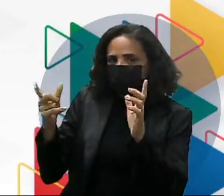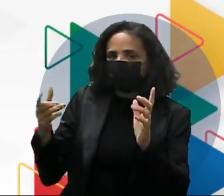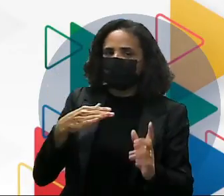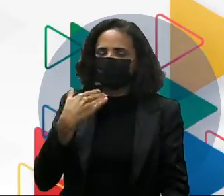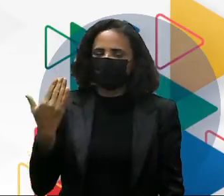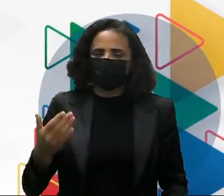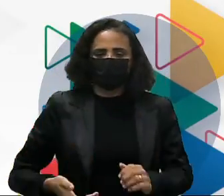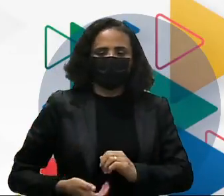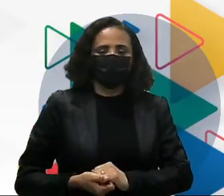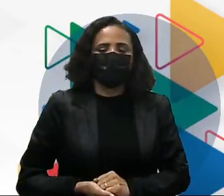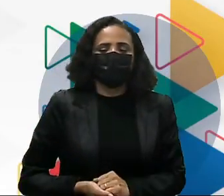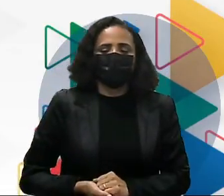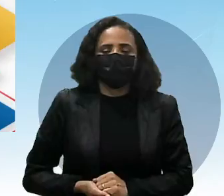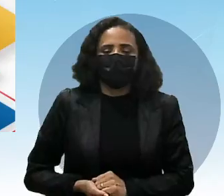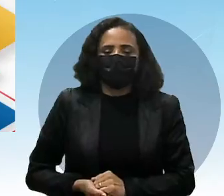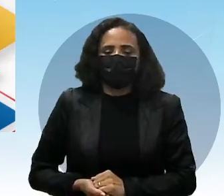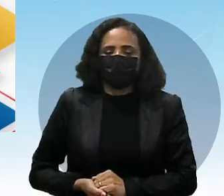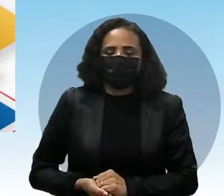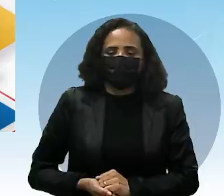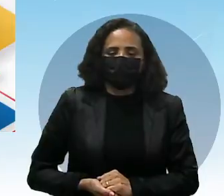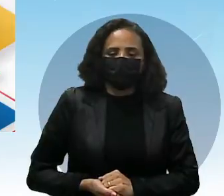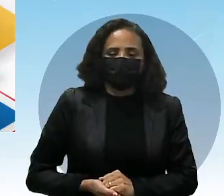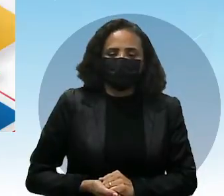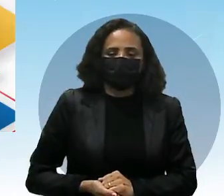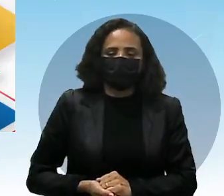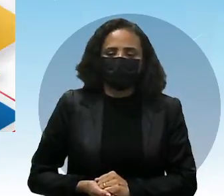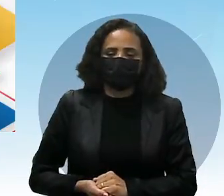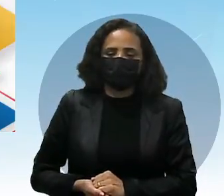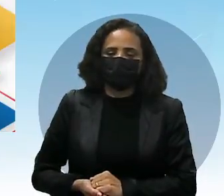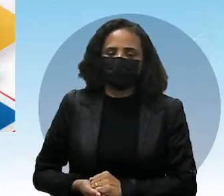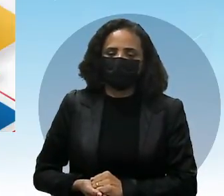Também ele não está... Vamos lá para as alternativas.